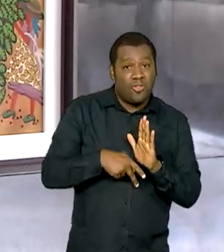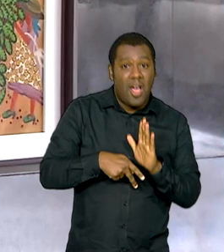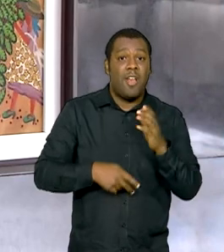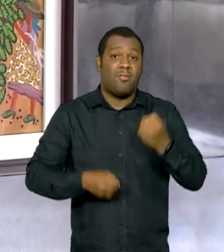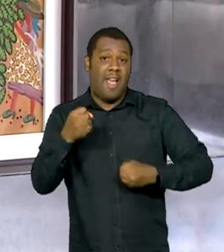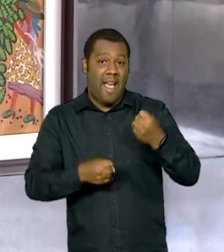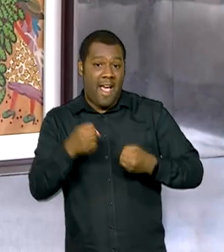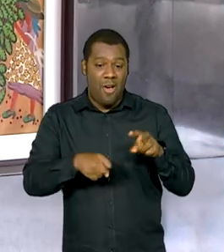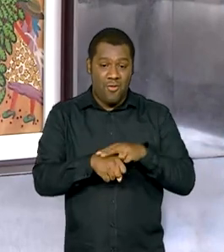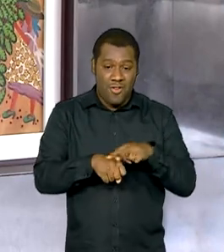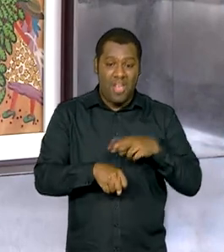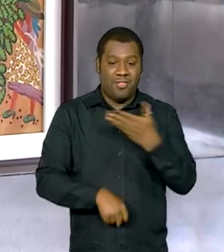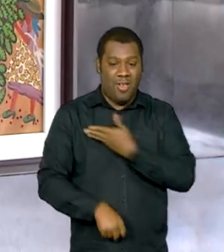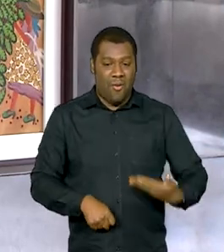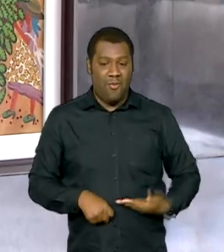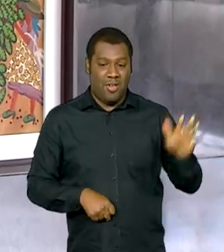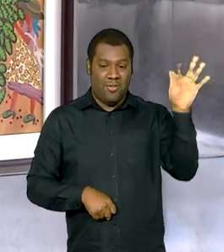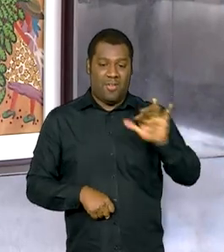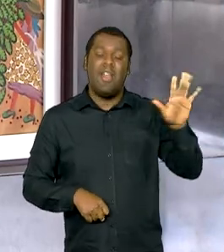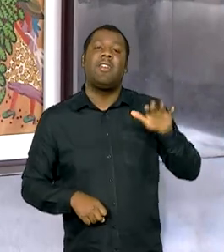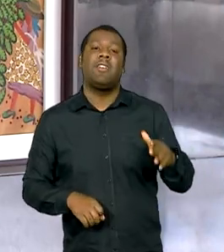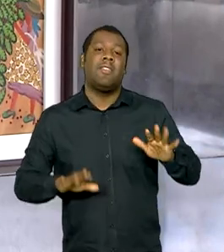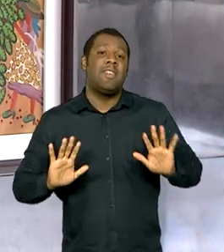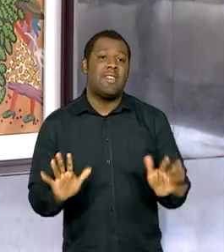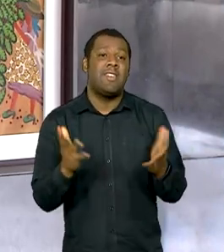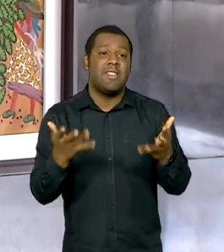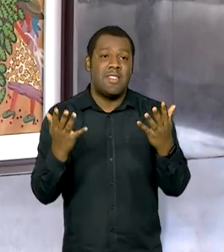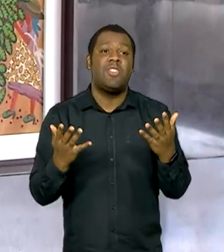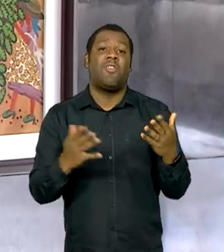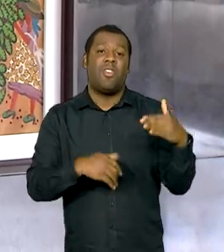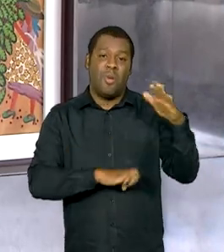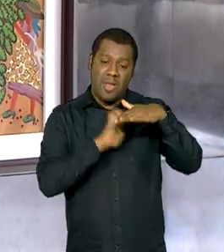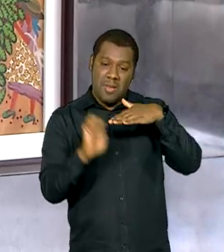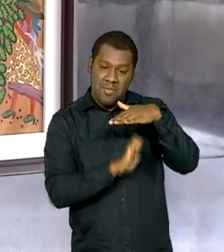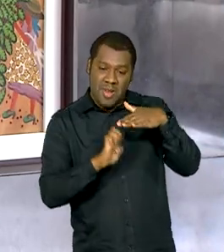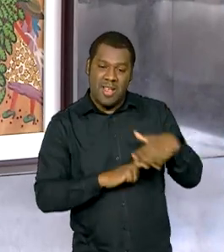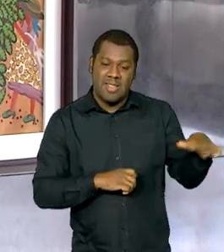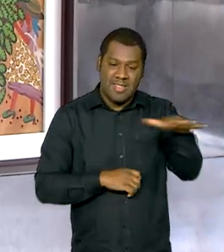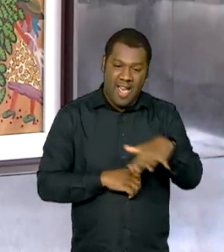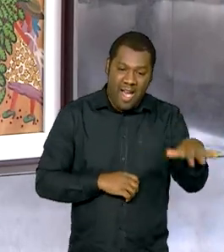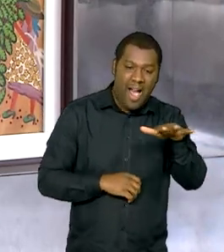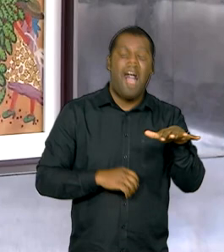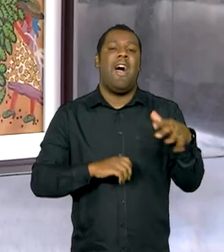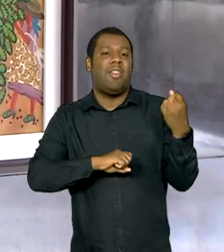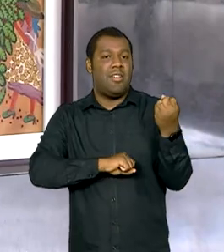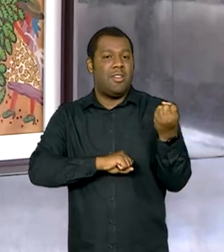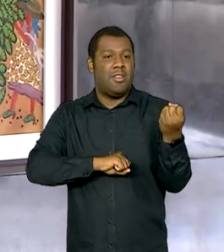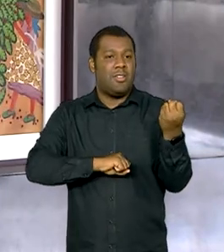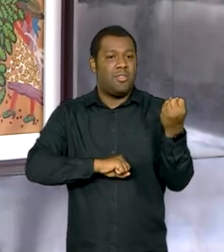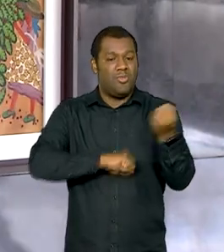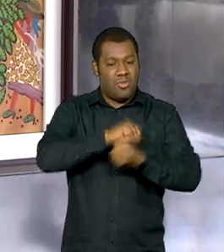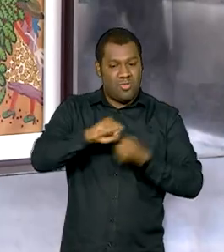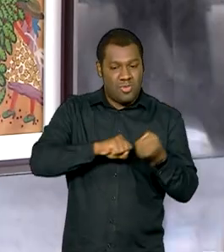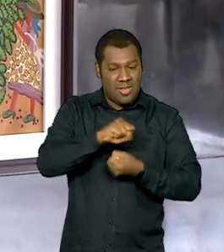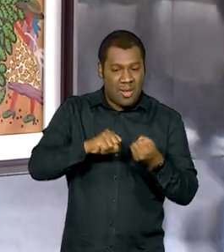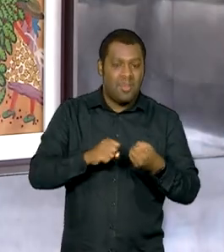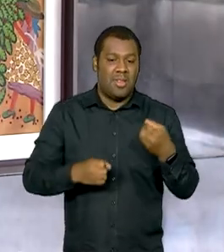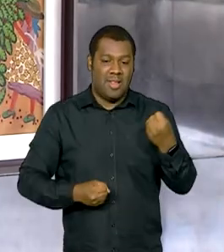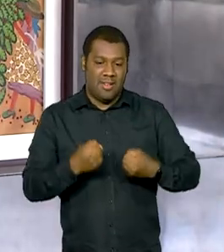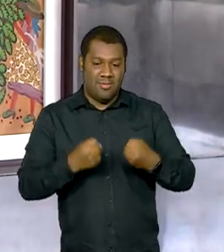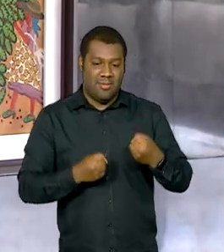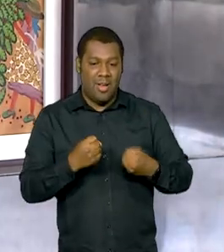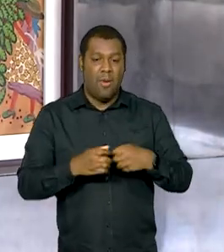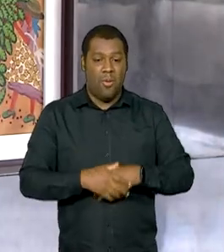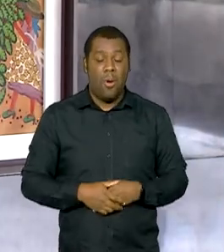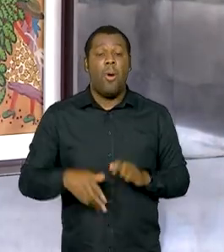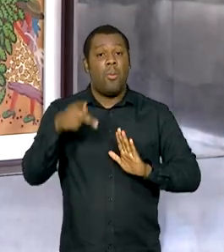do governo federal, que prevê incentivos fiscais a empresas do setor, com foco em sustentabilidade. O programa, que entrou